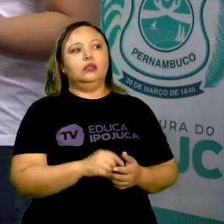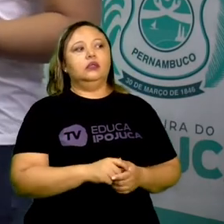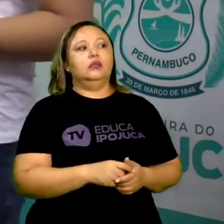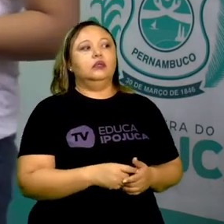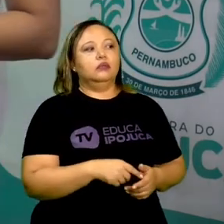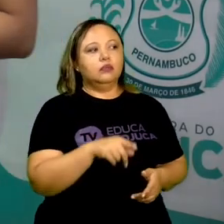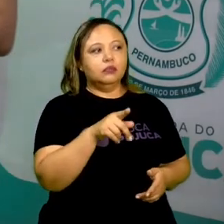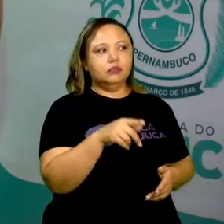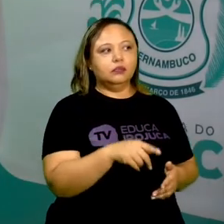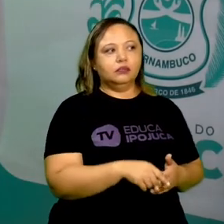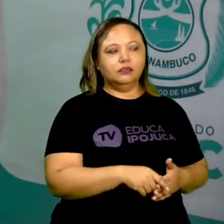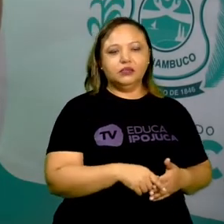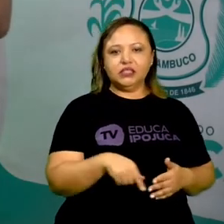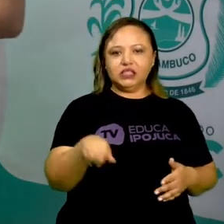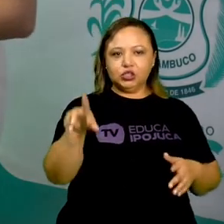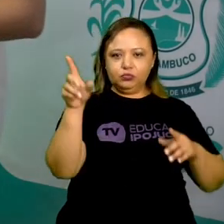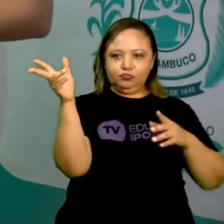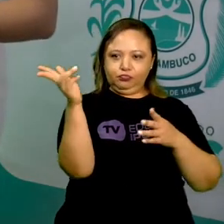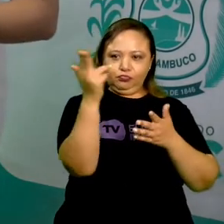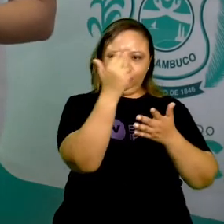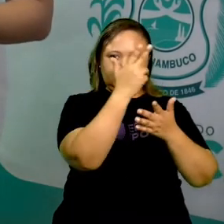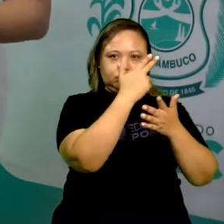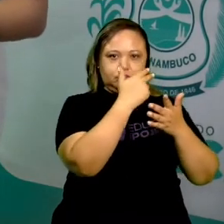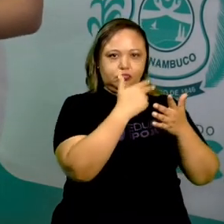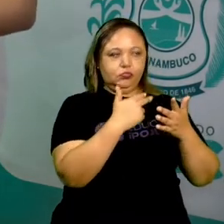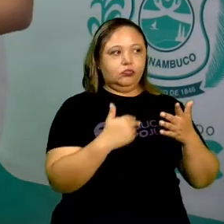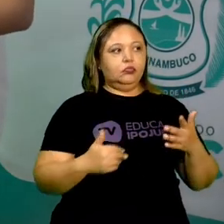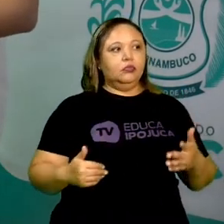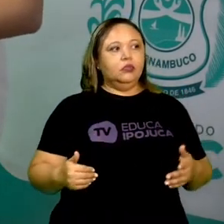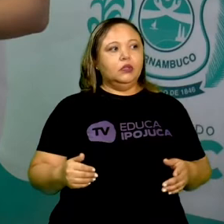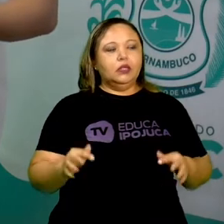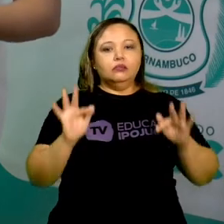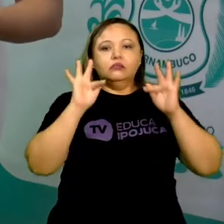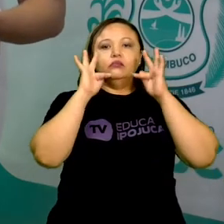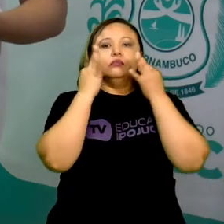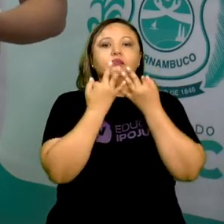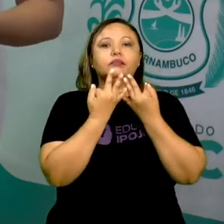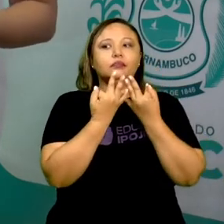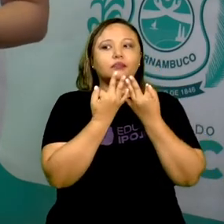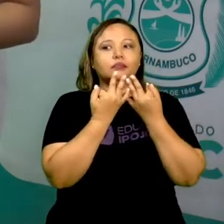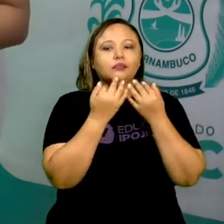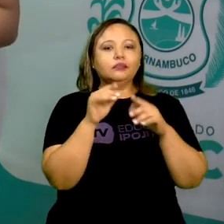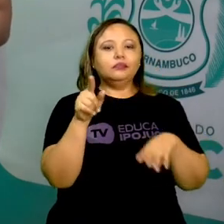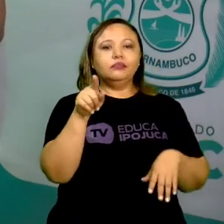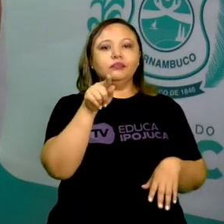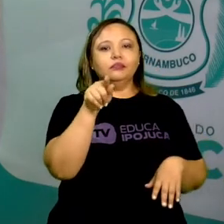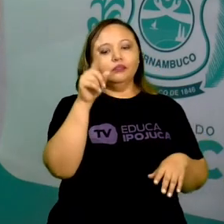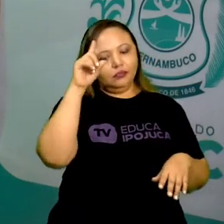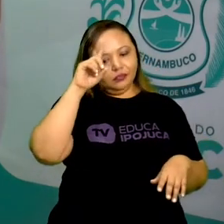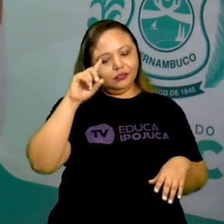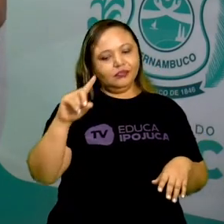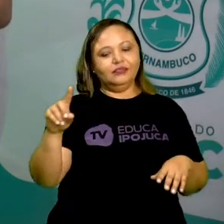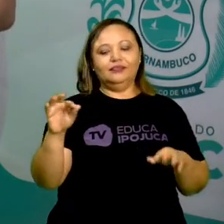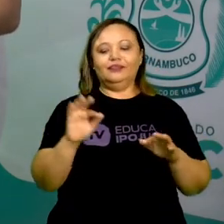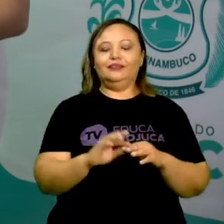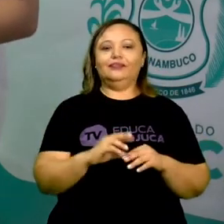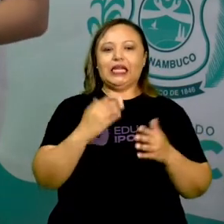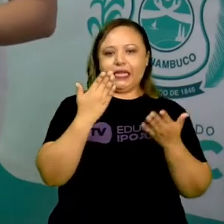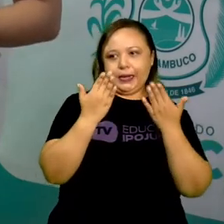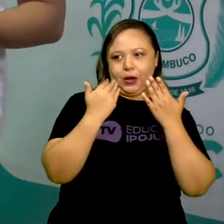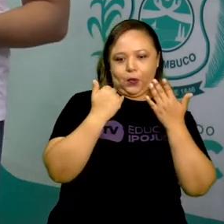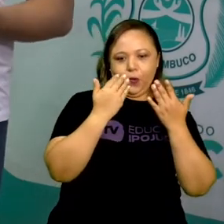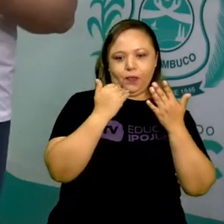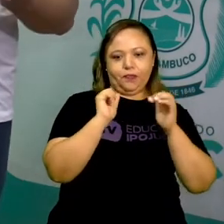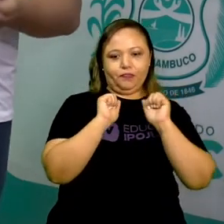Será que o quê? A gente tem aqui como exemplo, a família, que durante o dia e se reúnem, comem